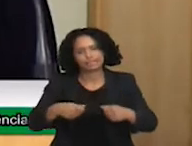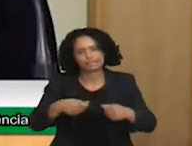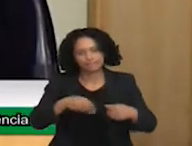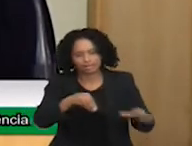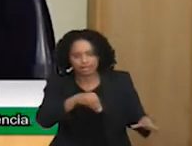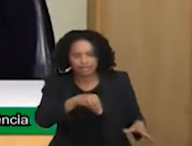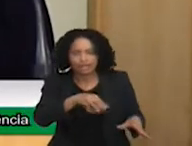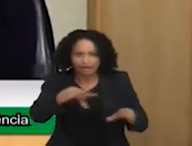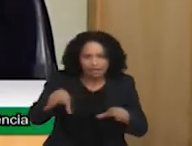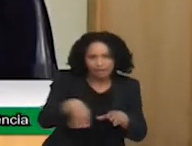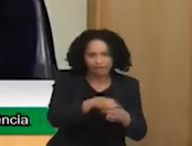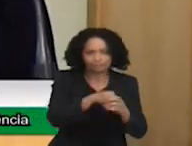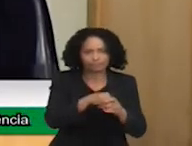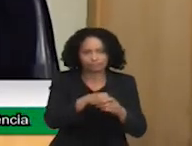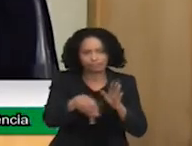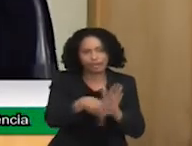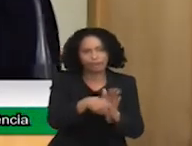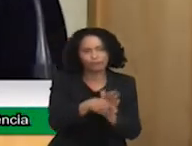o objetivo da inclusão.